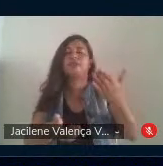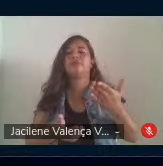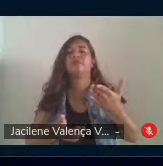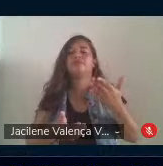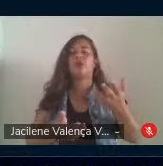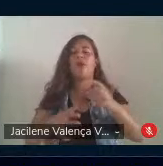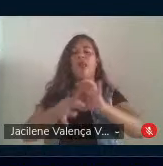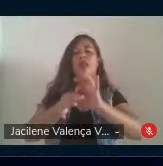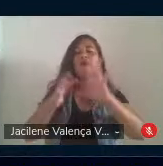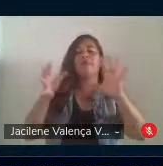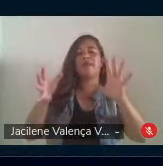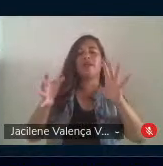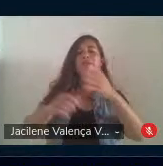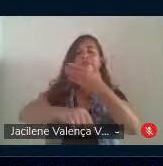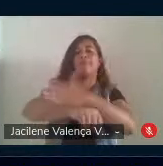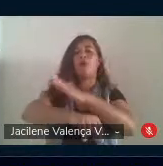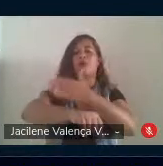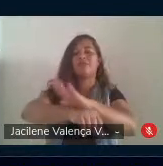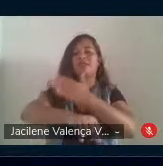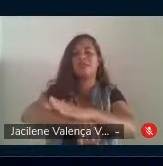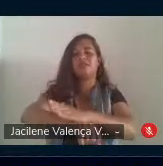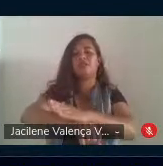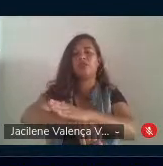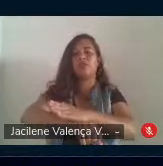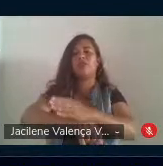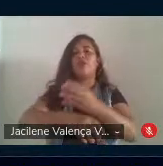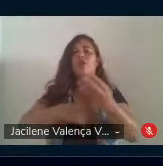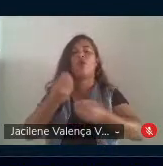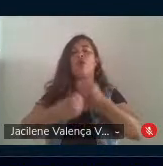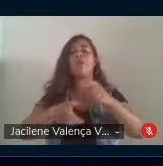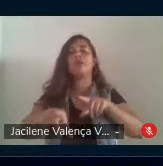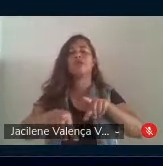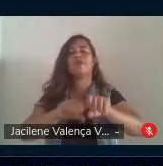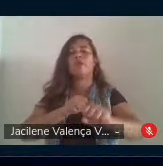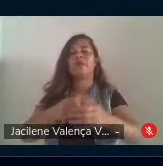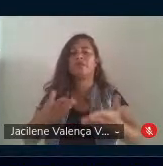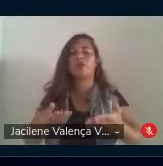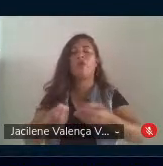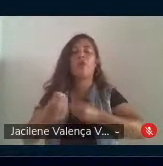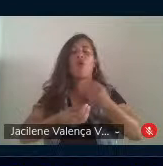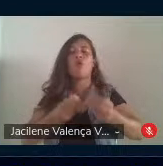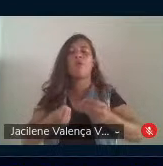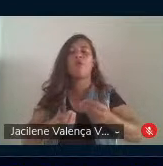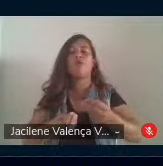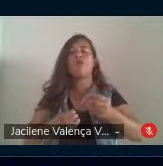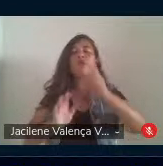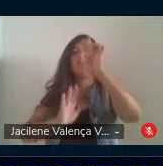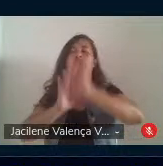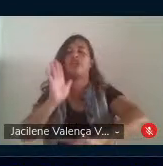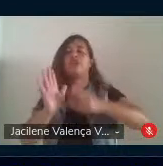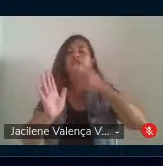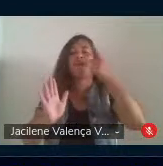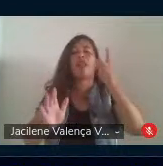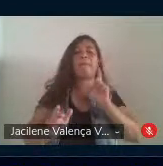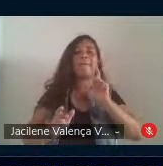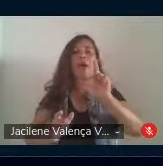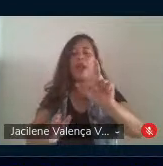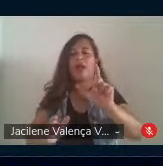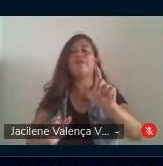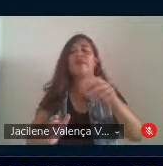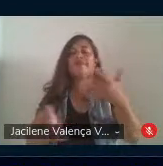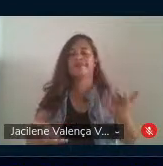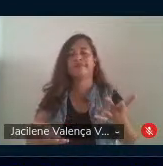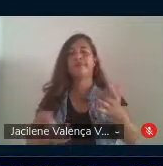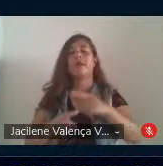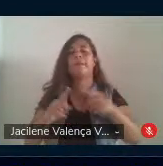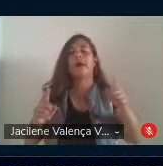liberdade para o exercício dessa formação, liberdade para a fala, o direito de dizer essa palavra, mas